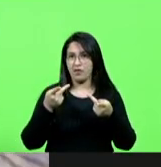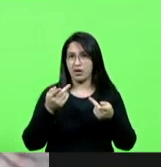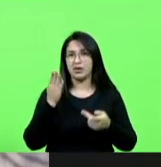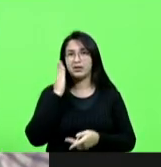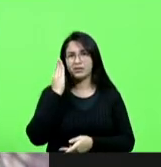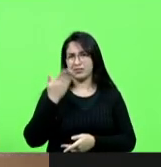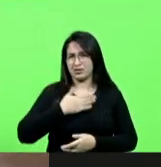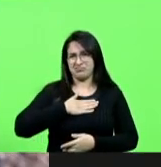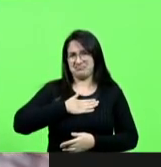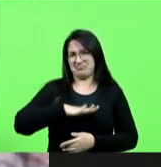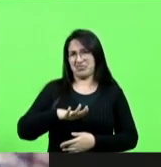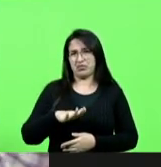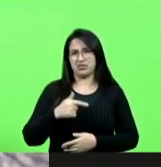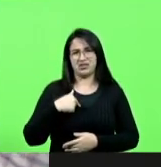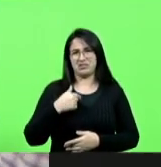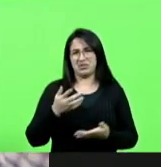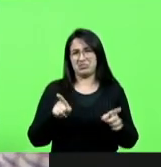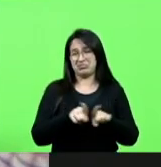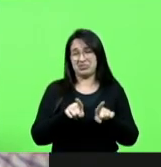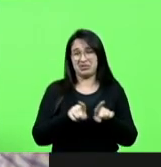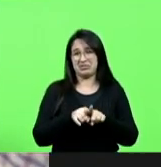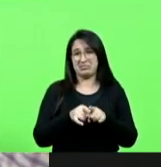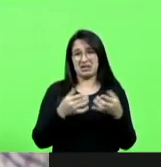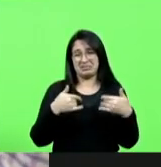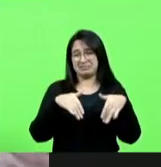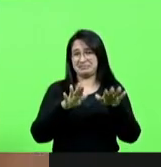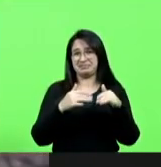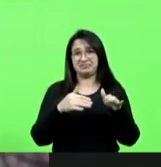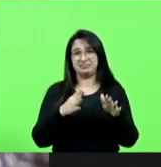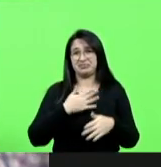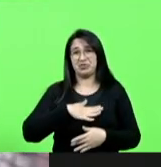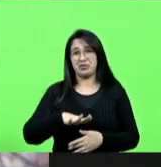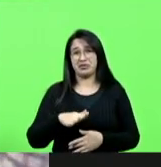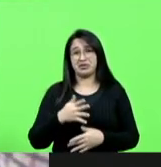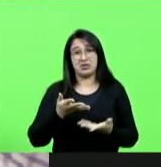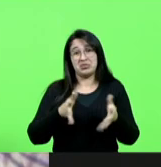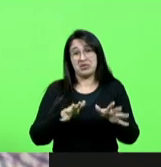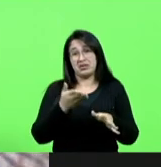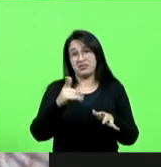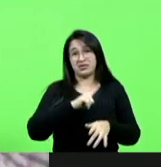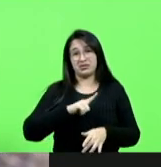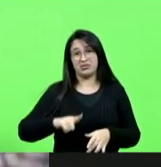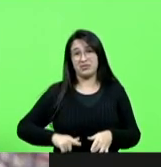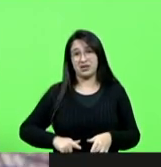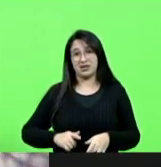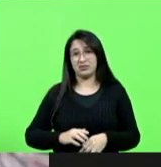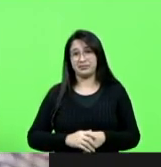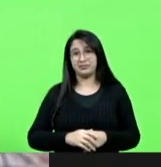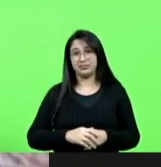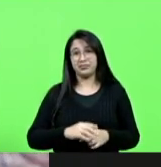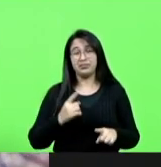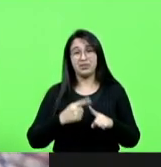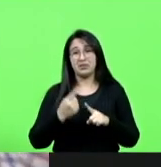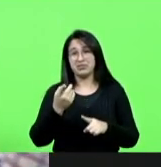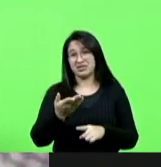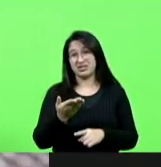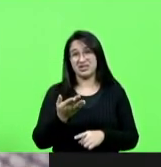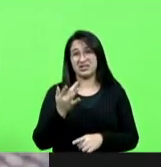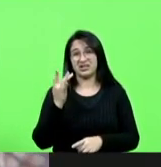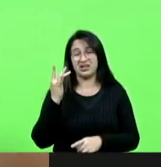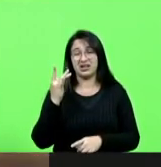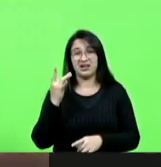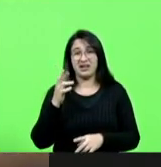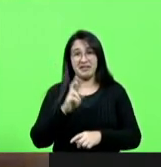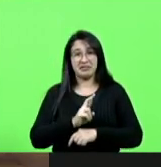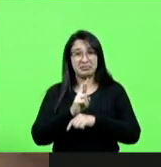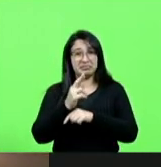mas tudo bem também estou nem aí para ti eu não queria nem que tu tivesse aí governador não tens capacidade para tal foi eleito